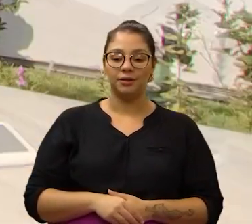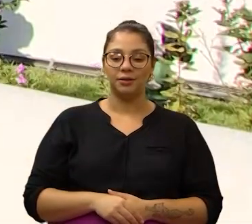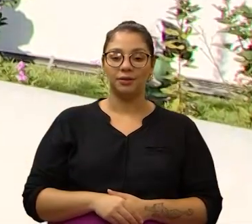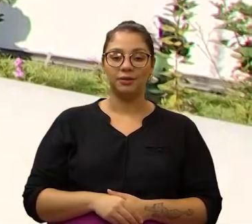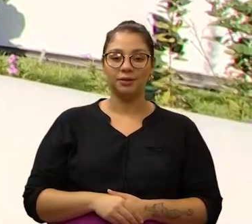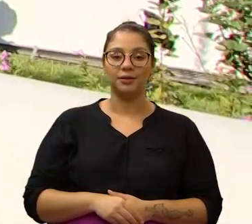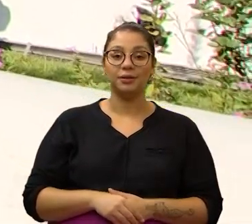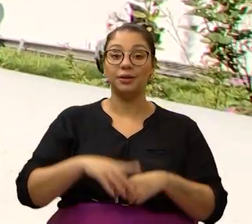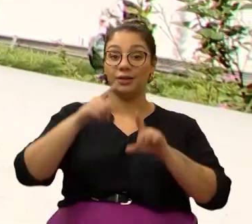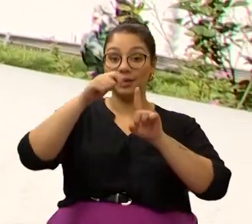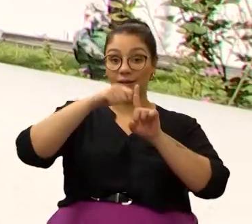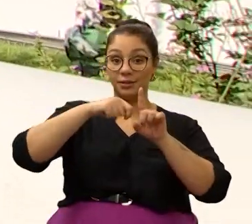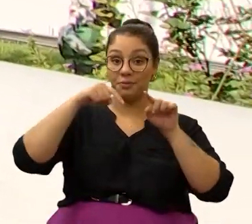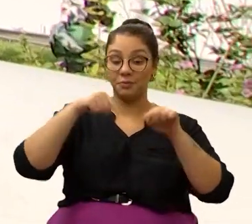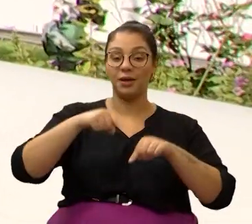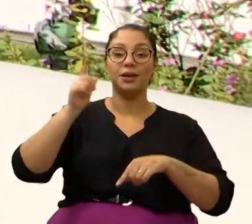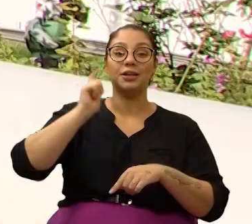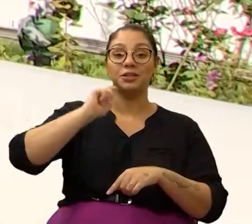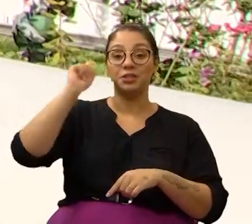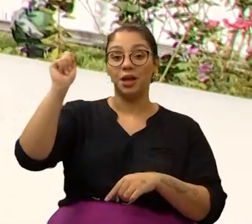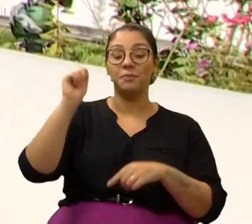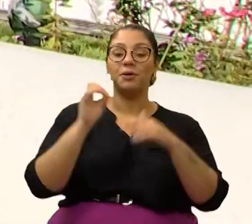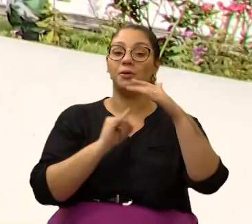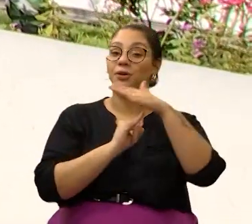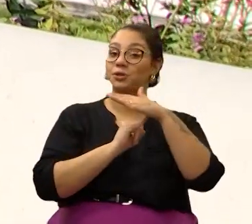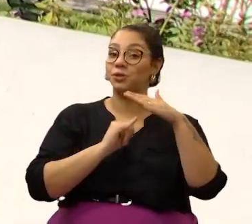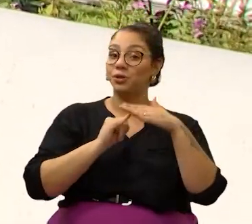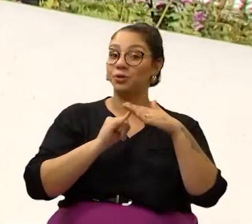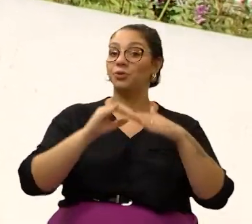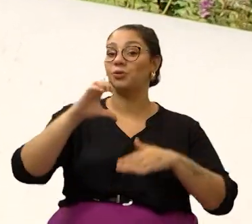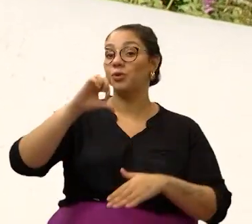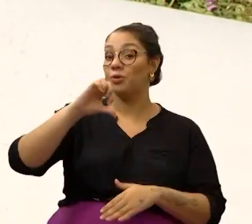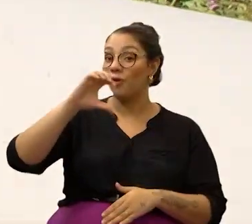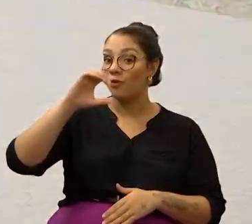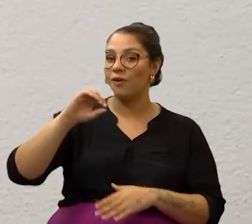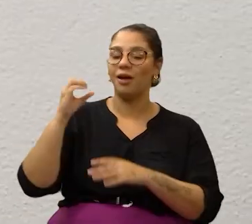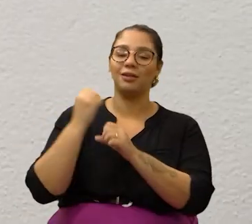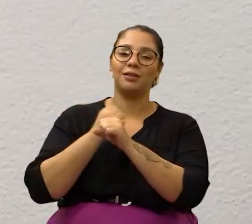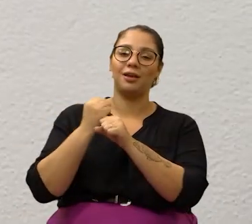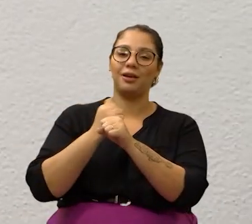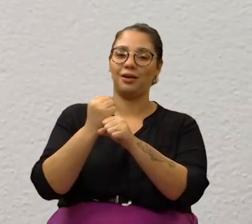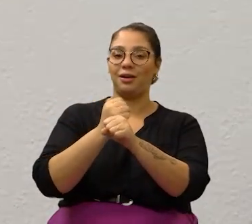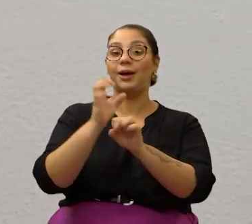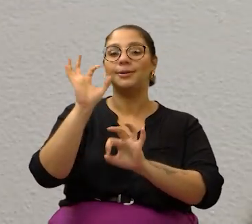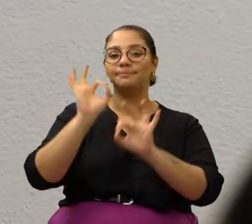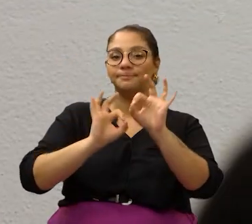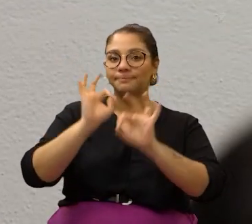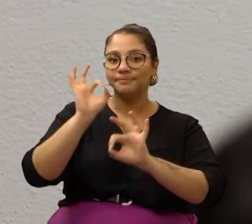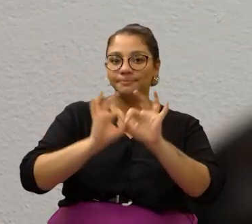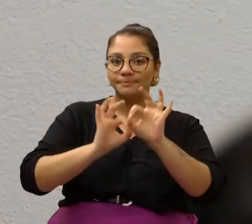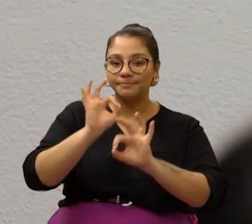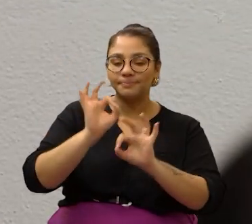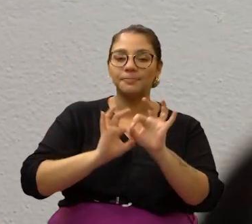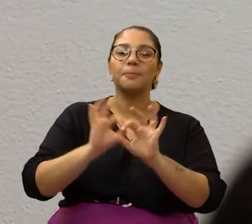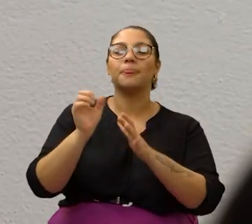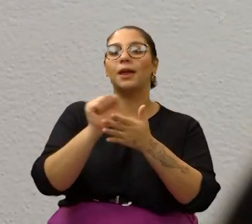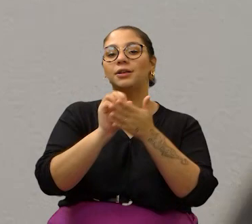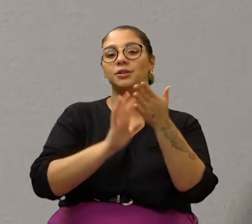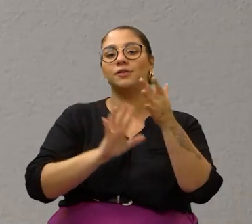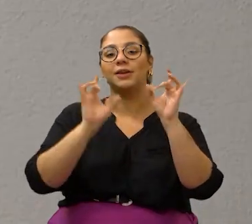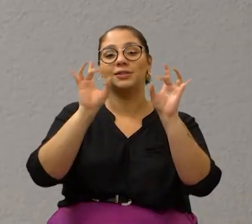Neste mês de abril, o Instituto comemora 90 anos e preparou uma semana de atividades